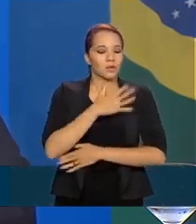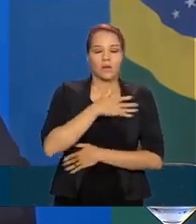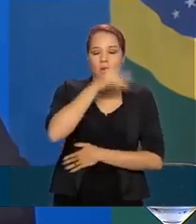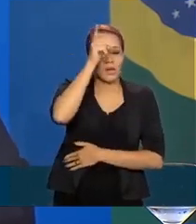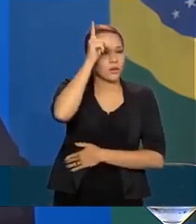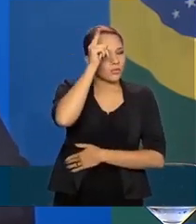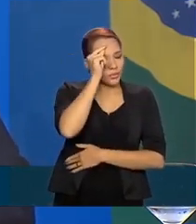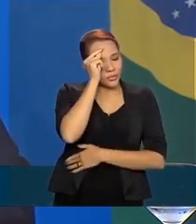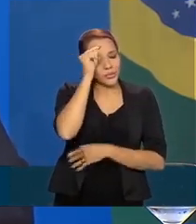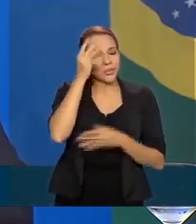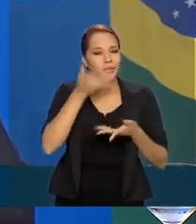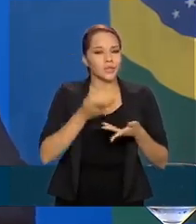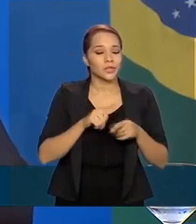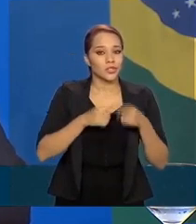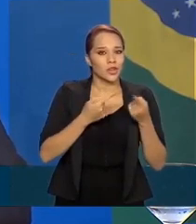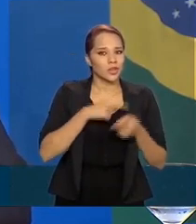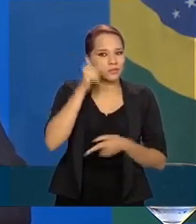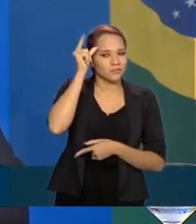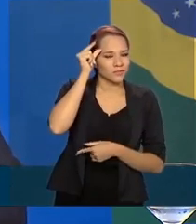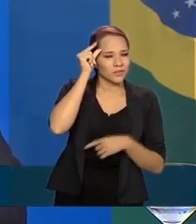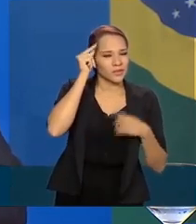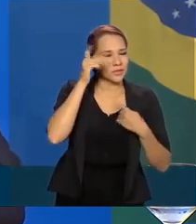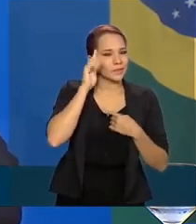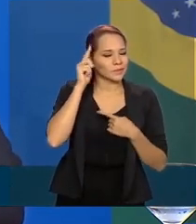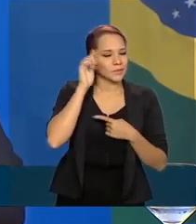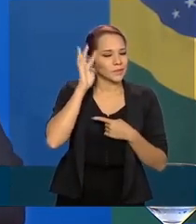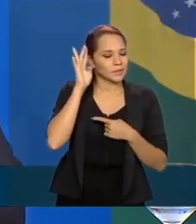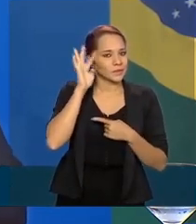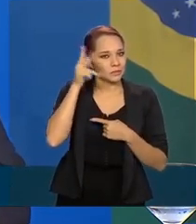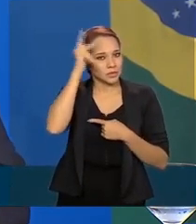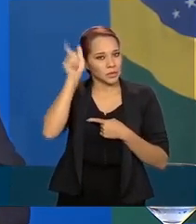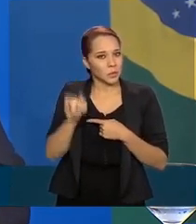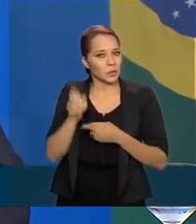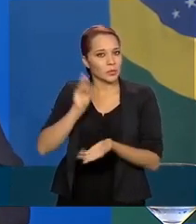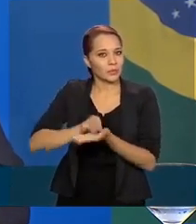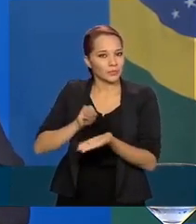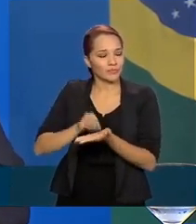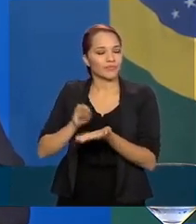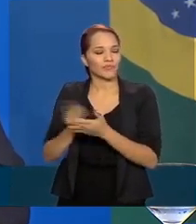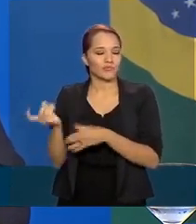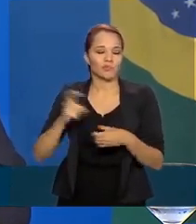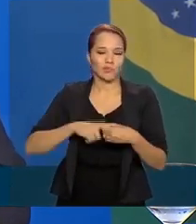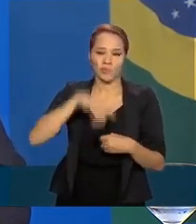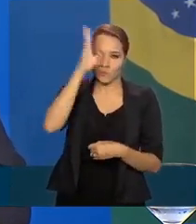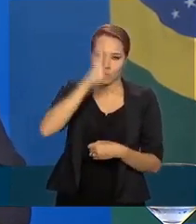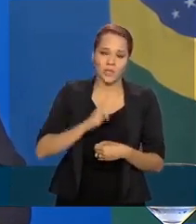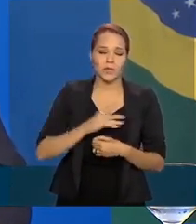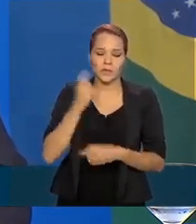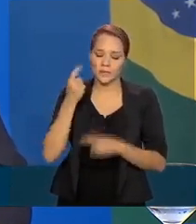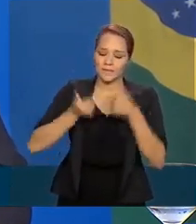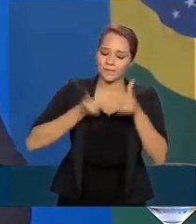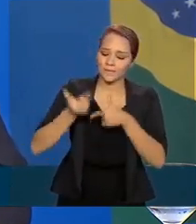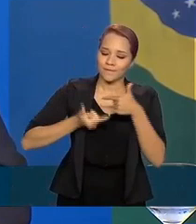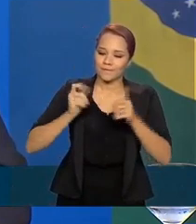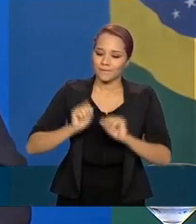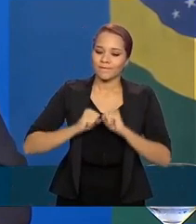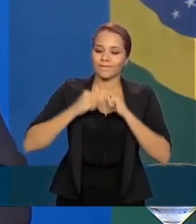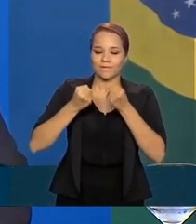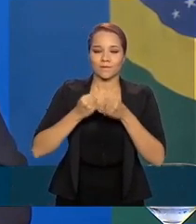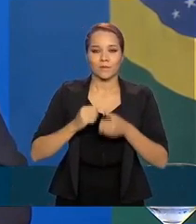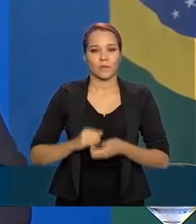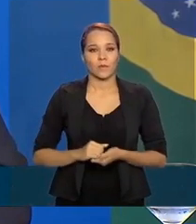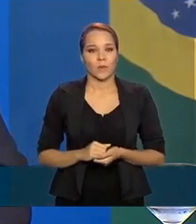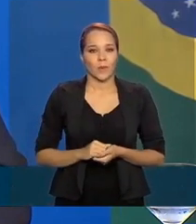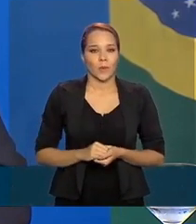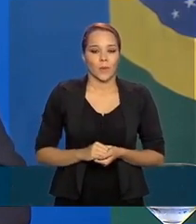sempre um alívio parcial, um alívio pela metade, porque continuamos pensando naqueles que ainda não tiveram essa oportunidade e continuamos trabalhando por todos eles.